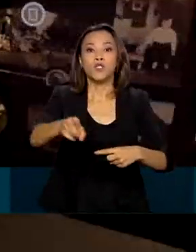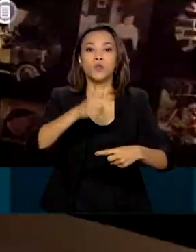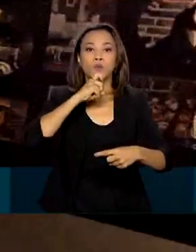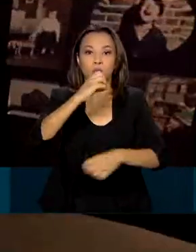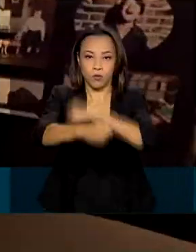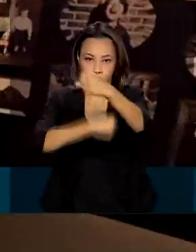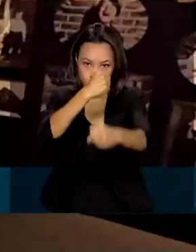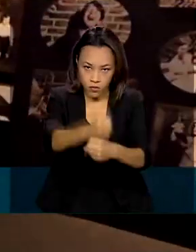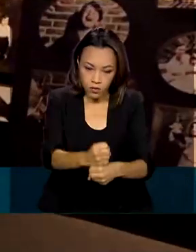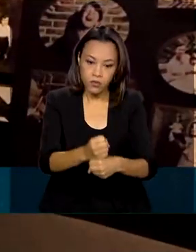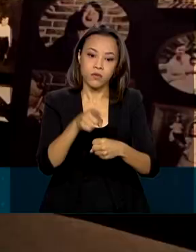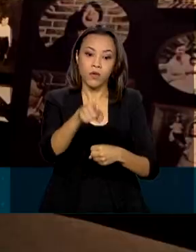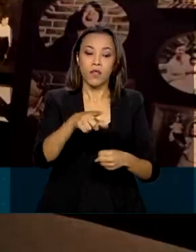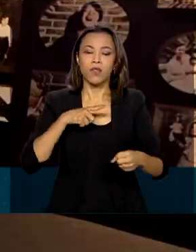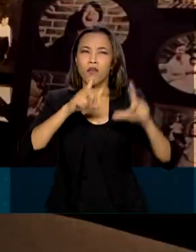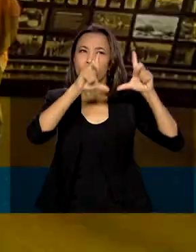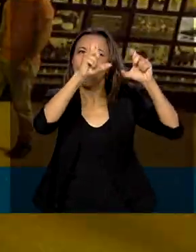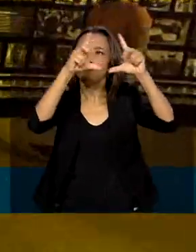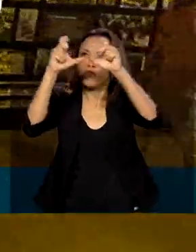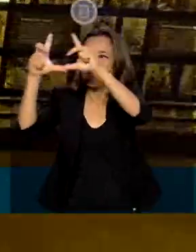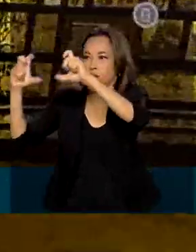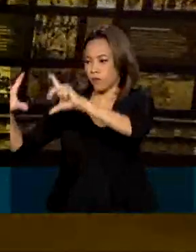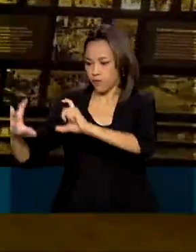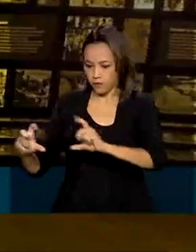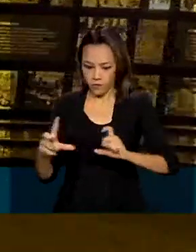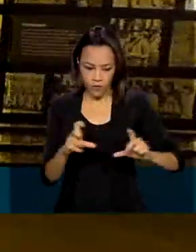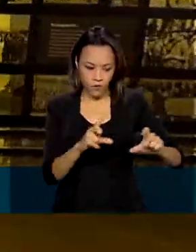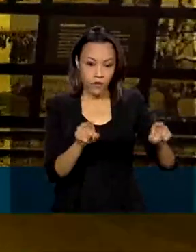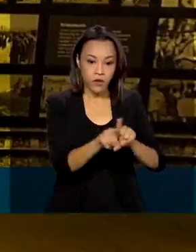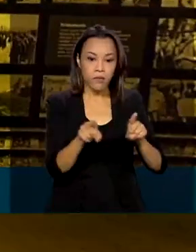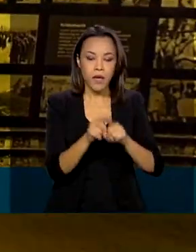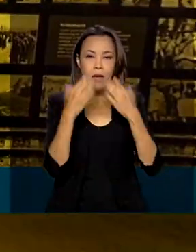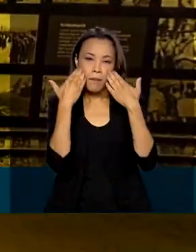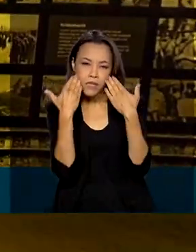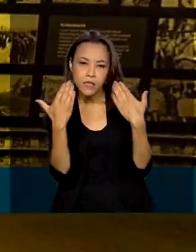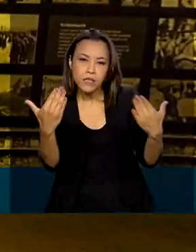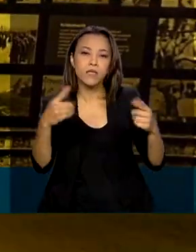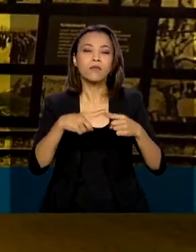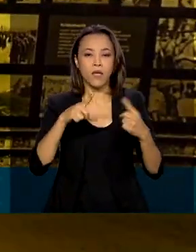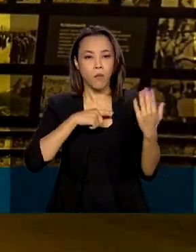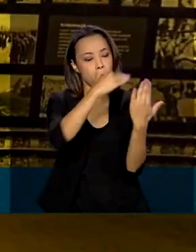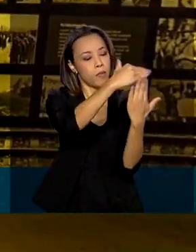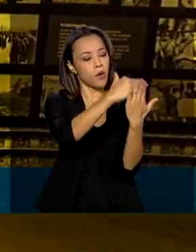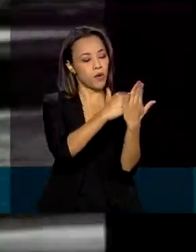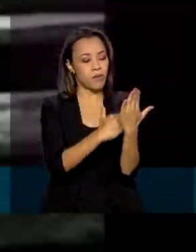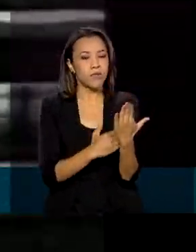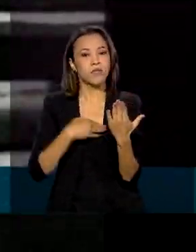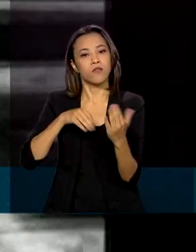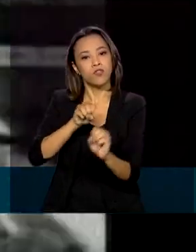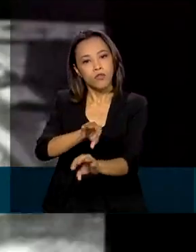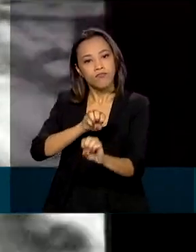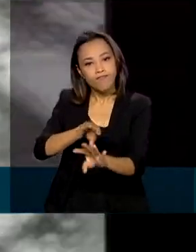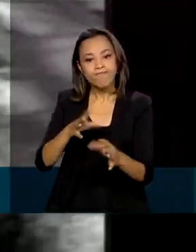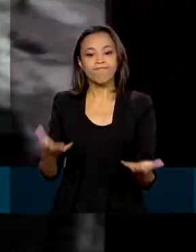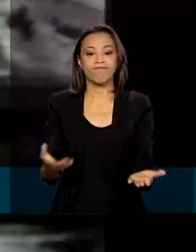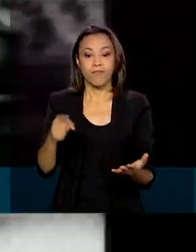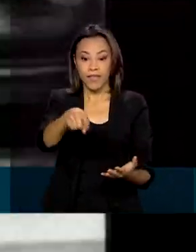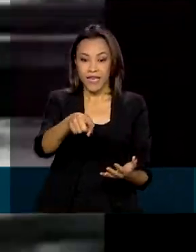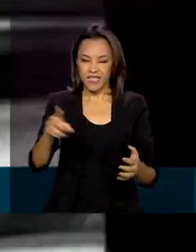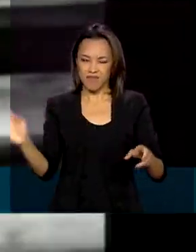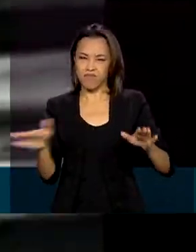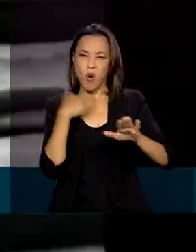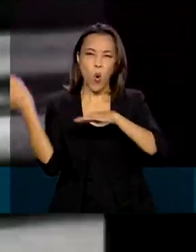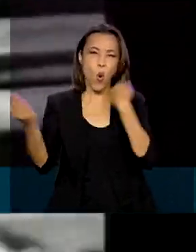espaço, além de fotos das vítimas, haverá exposições e programação educativa. O Holocausto foi o